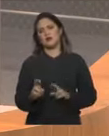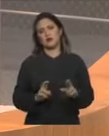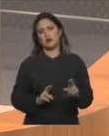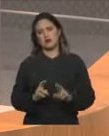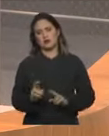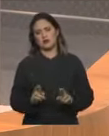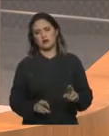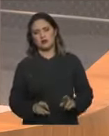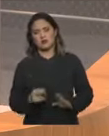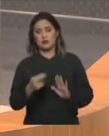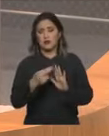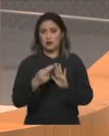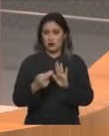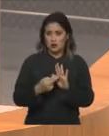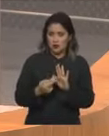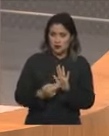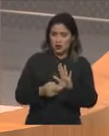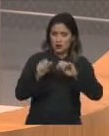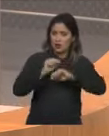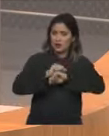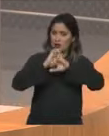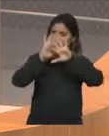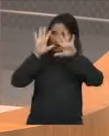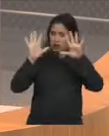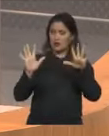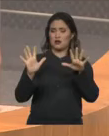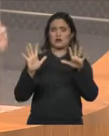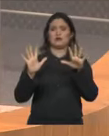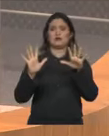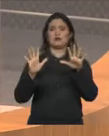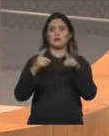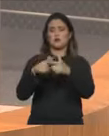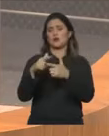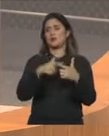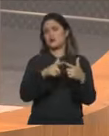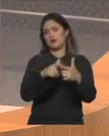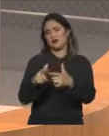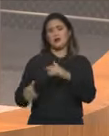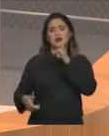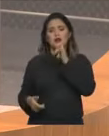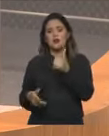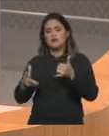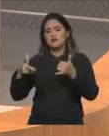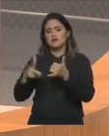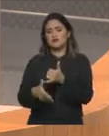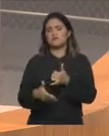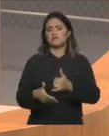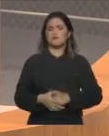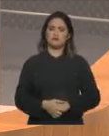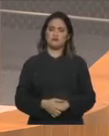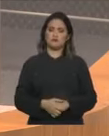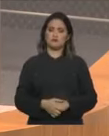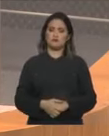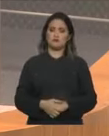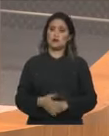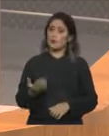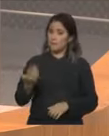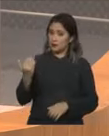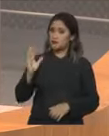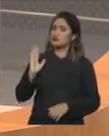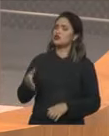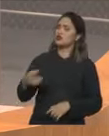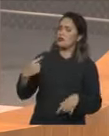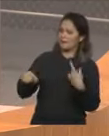quanto à questão do corte de energia elétrica. No passado, já debatemos essa questão aqui nessa casa. E é importante,